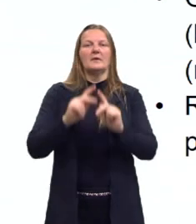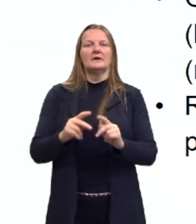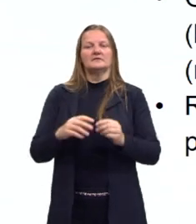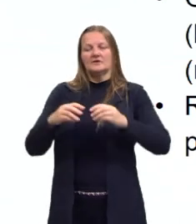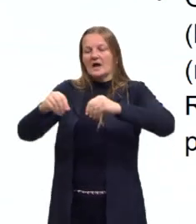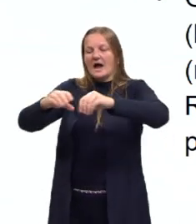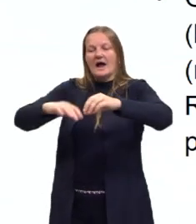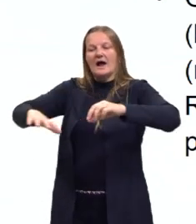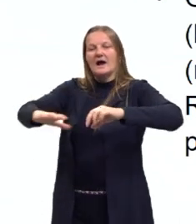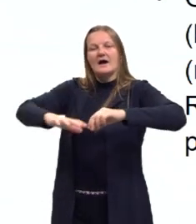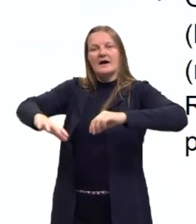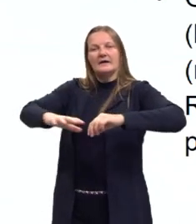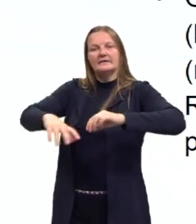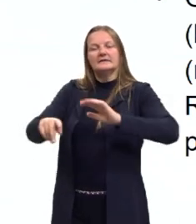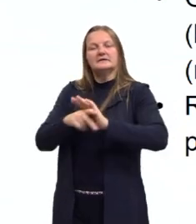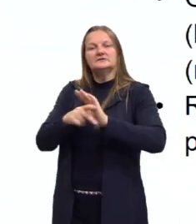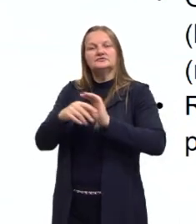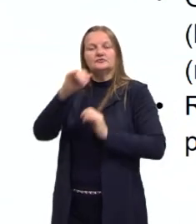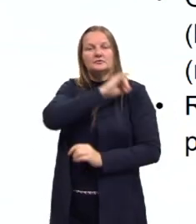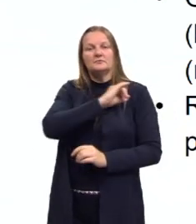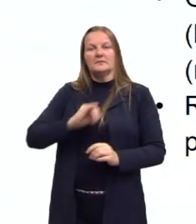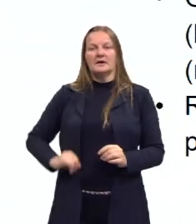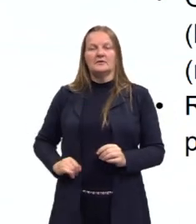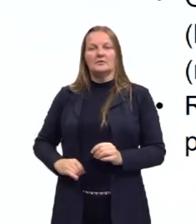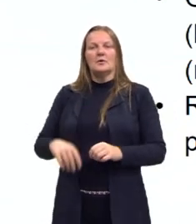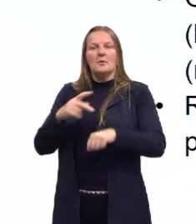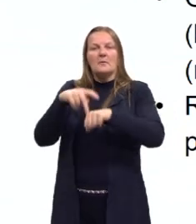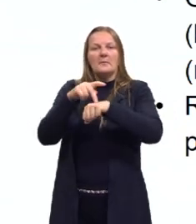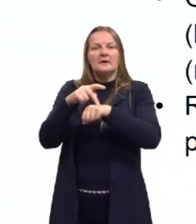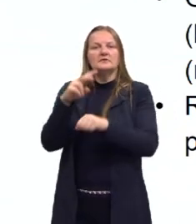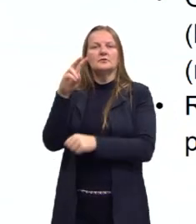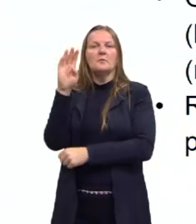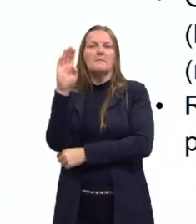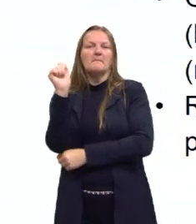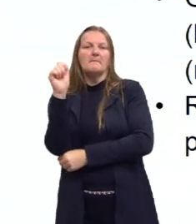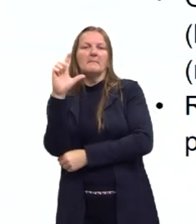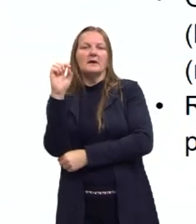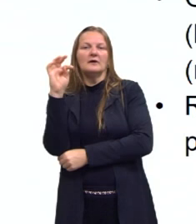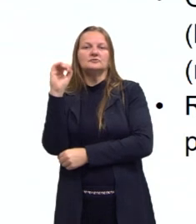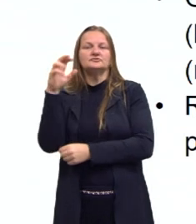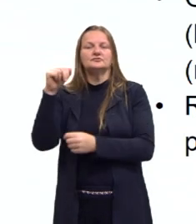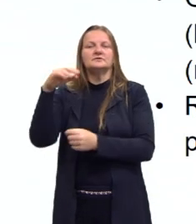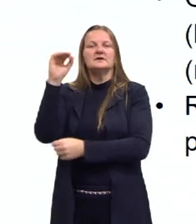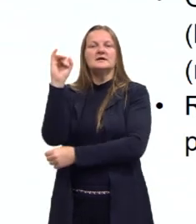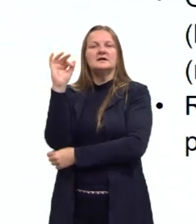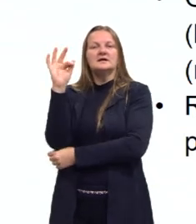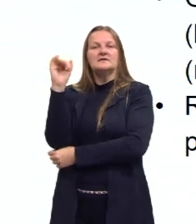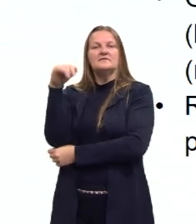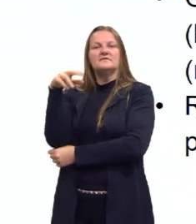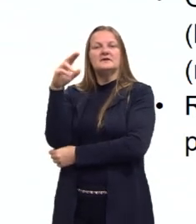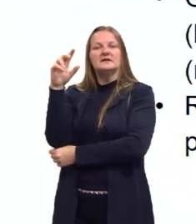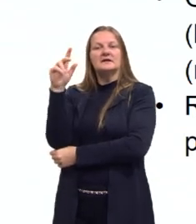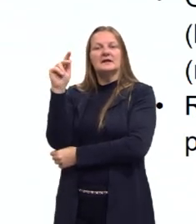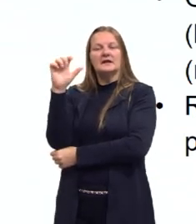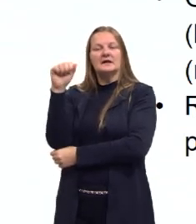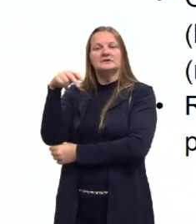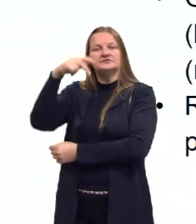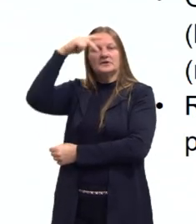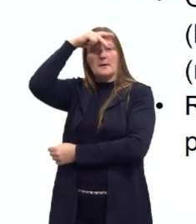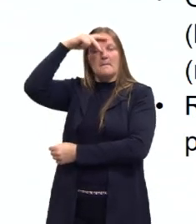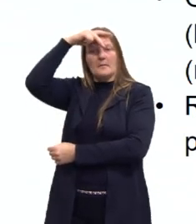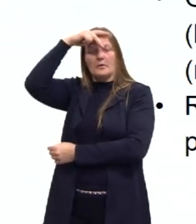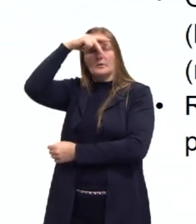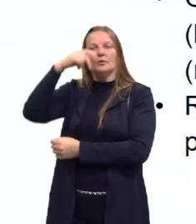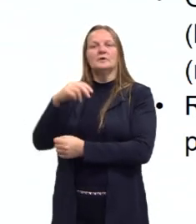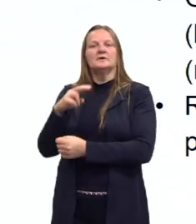territórios que eram do seu antigo império, como os países bálticos, a Finlândia, a Polônia e a Ucrânia.